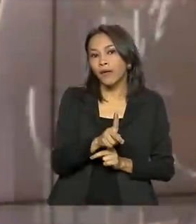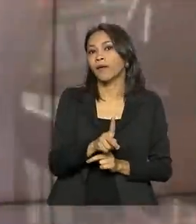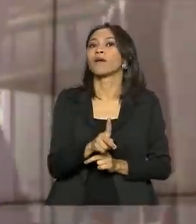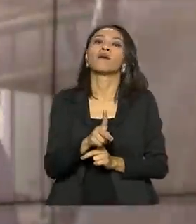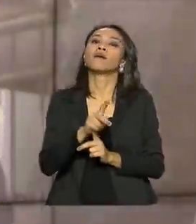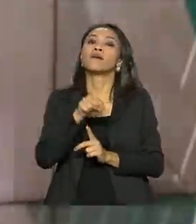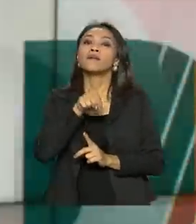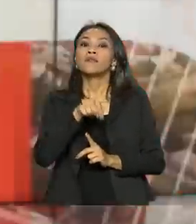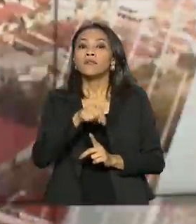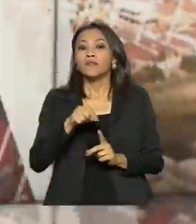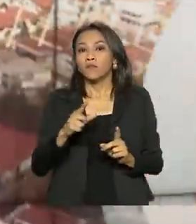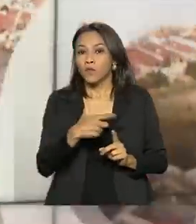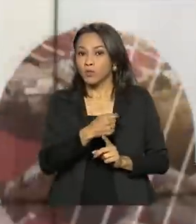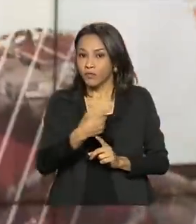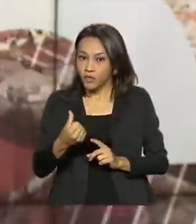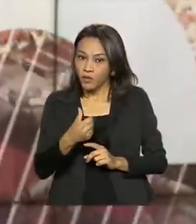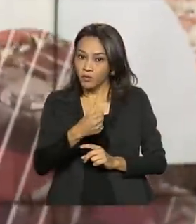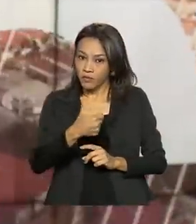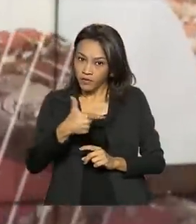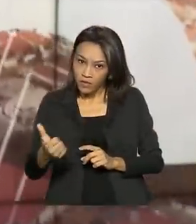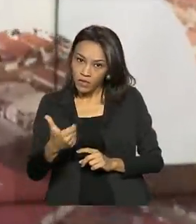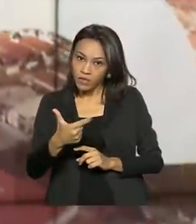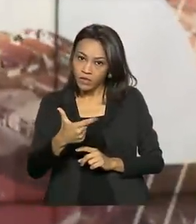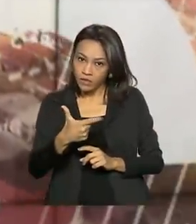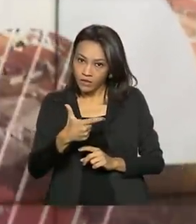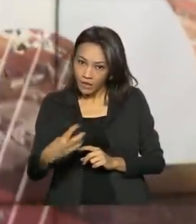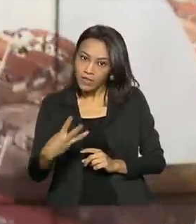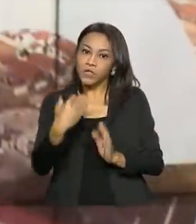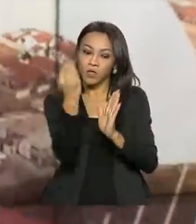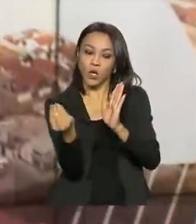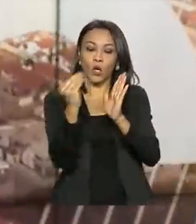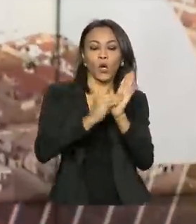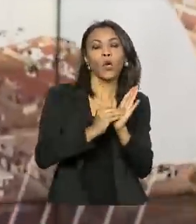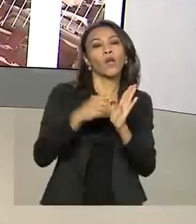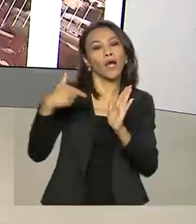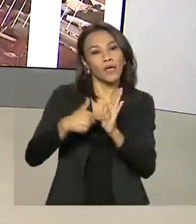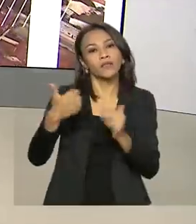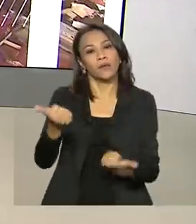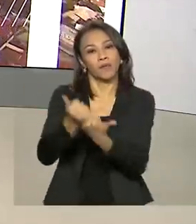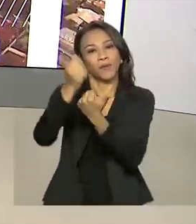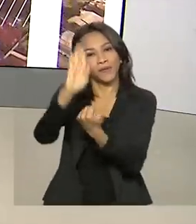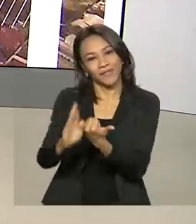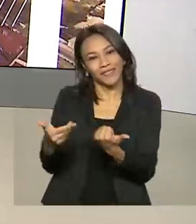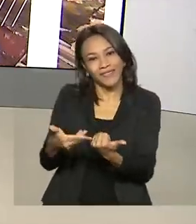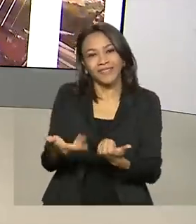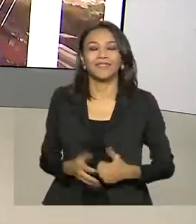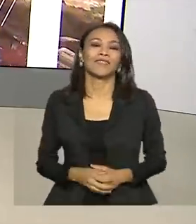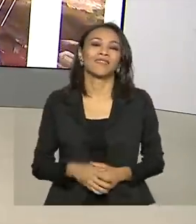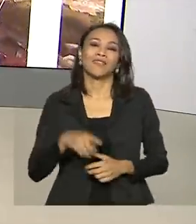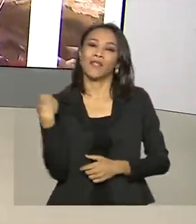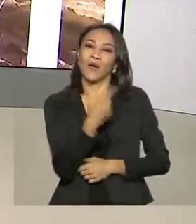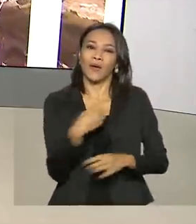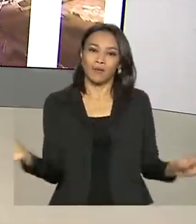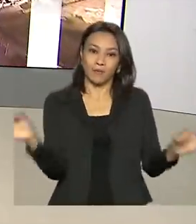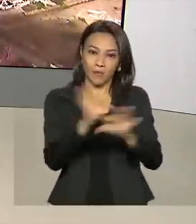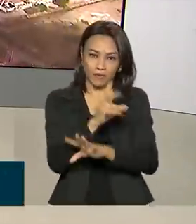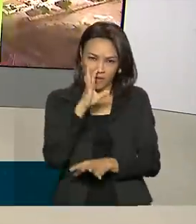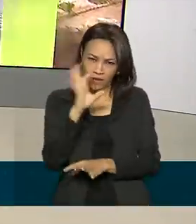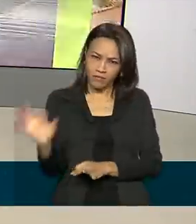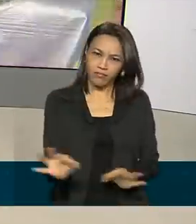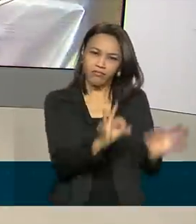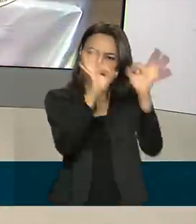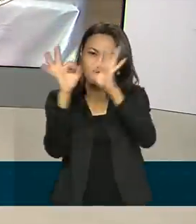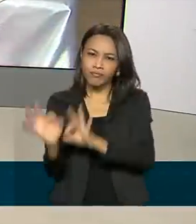-2023 para incluir na programação o Auxílio Brasil. O Brasil em Dia fica por aqui. Você pode rever as